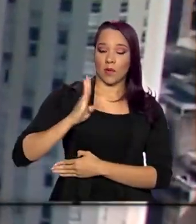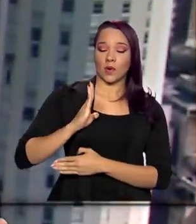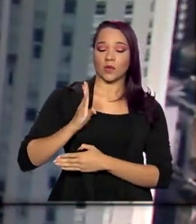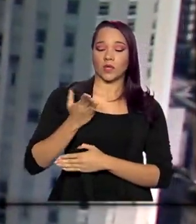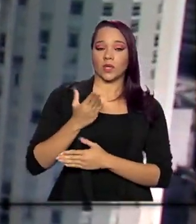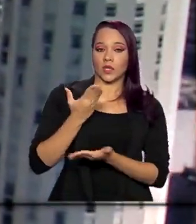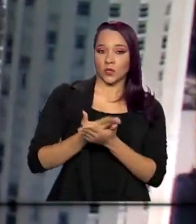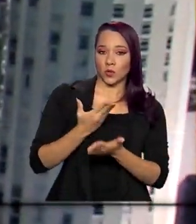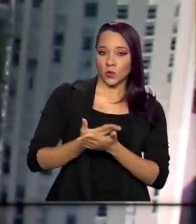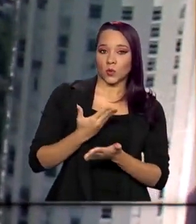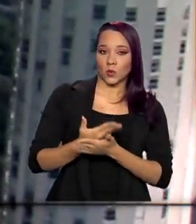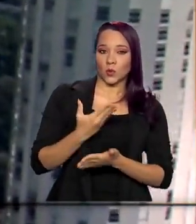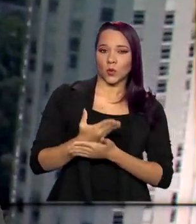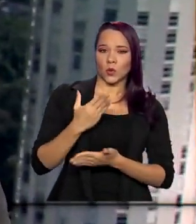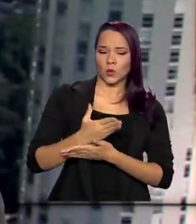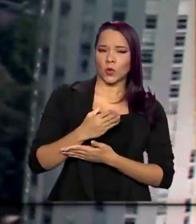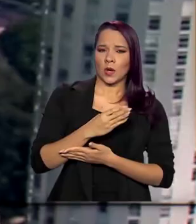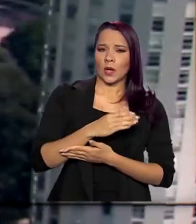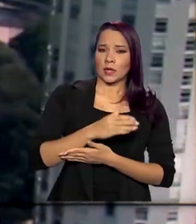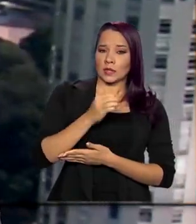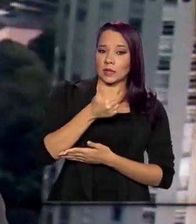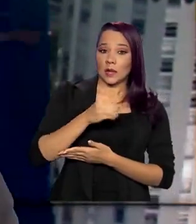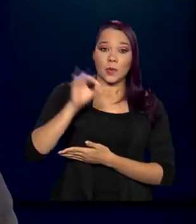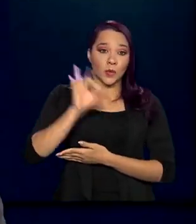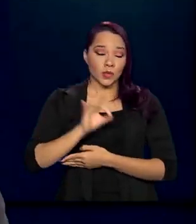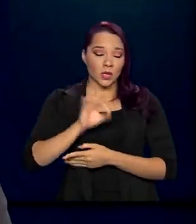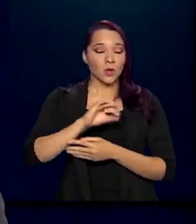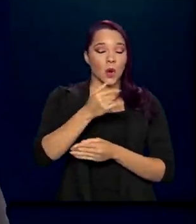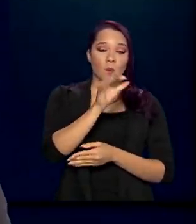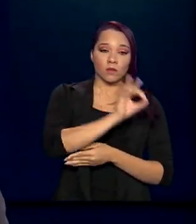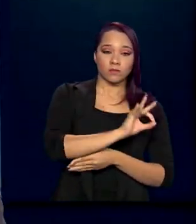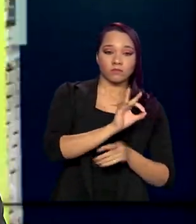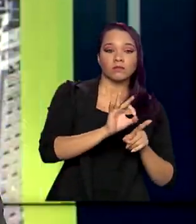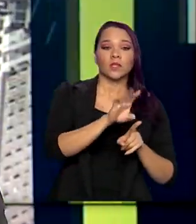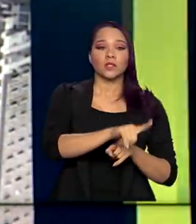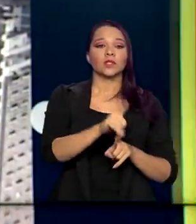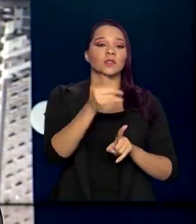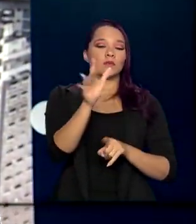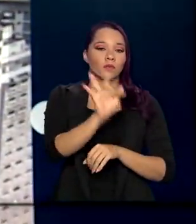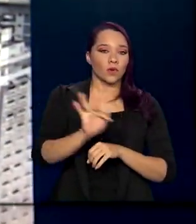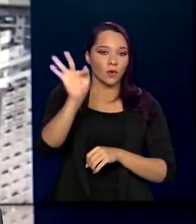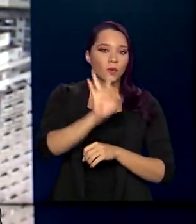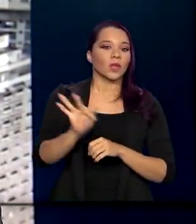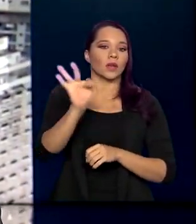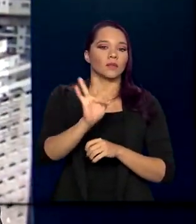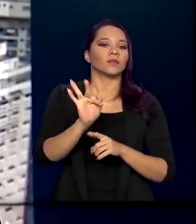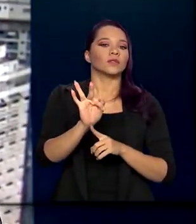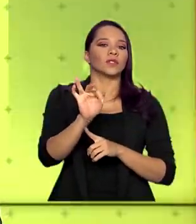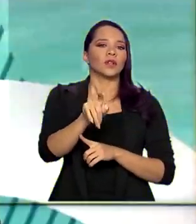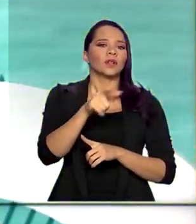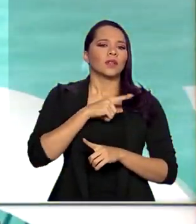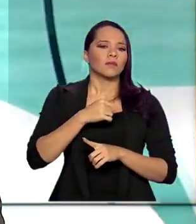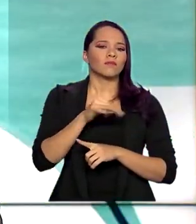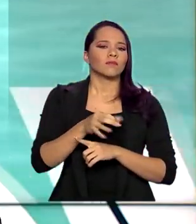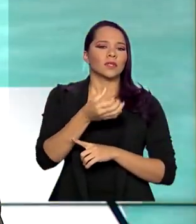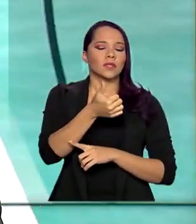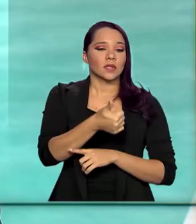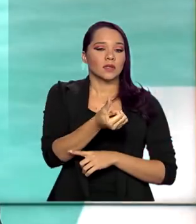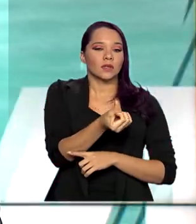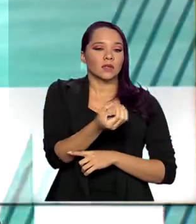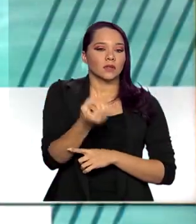integrais e parciais em instituições particulares de educação superior. Ao todo, são ofertadas cerca de